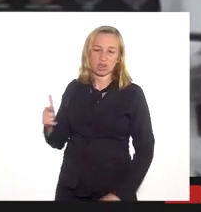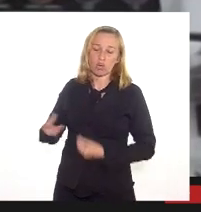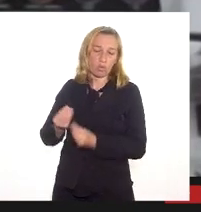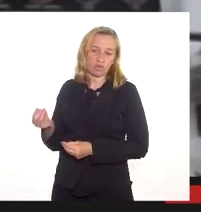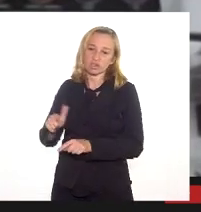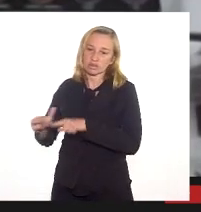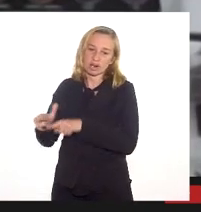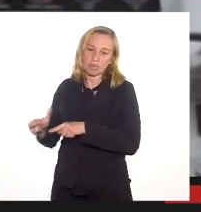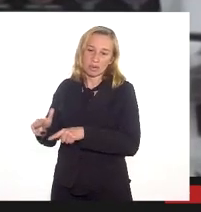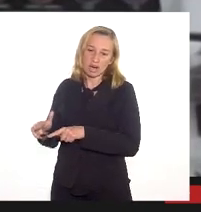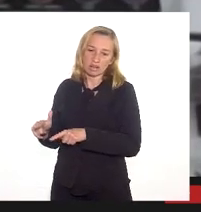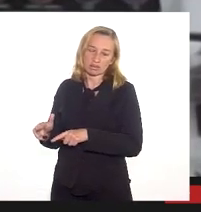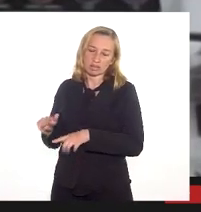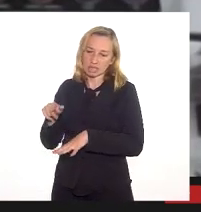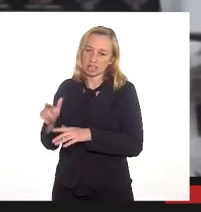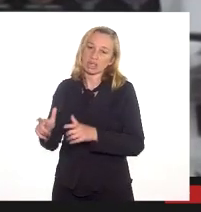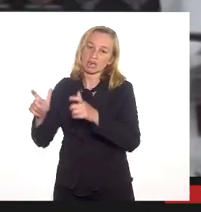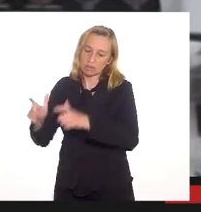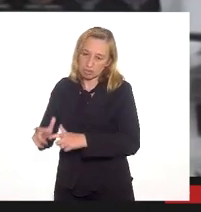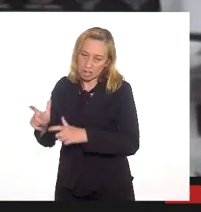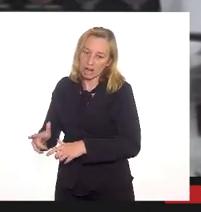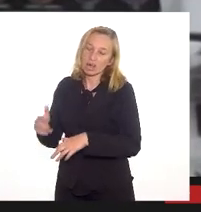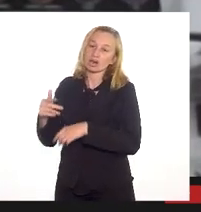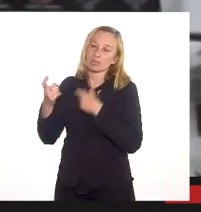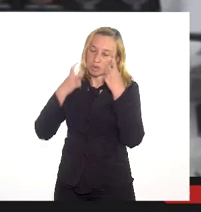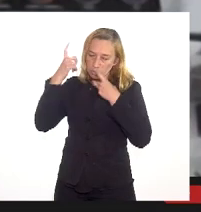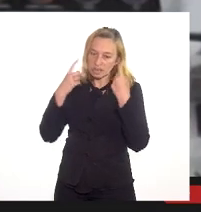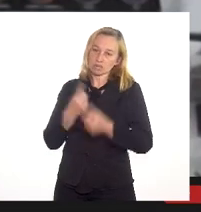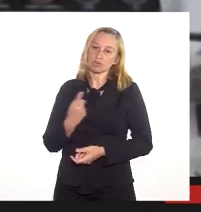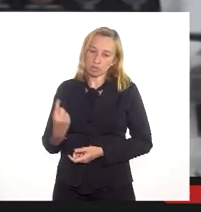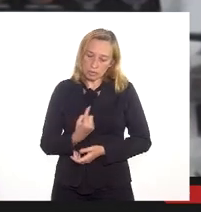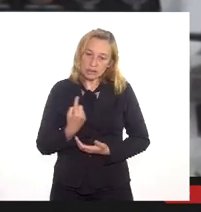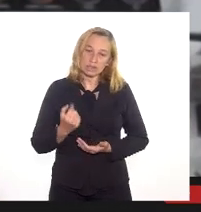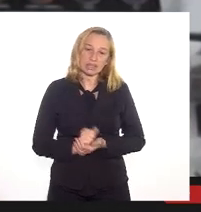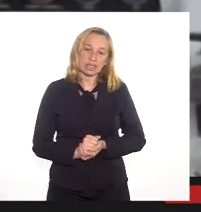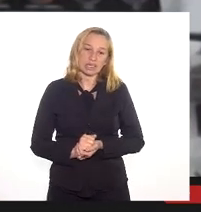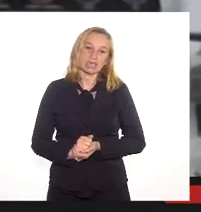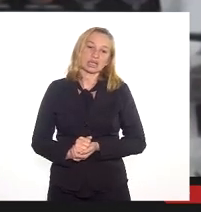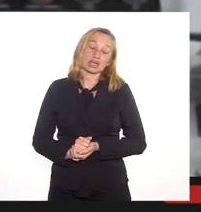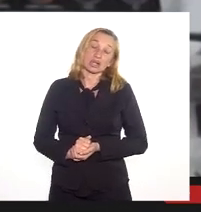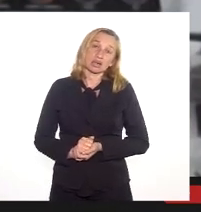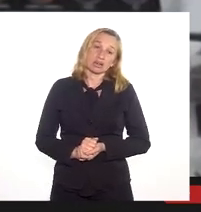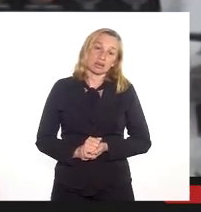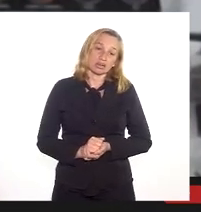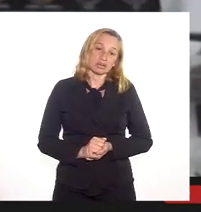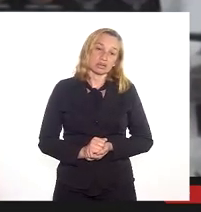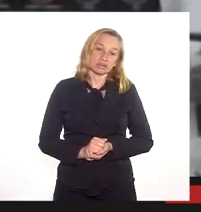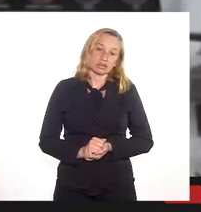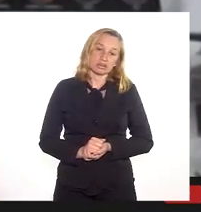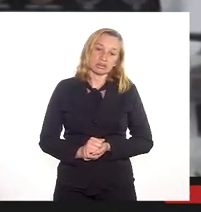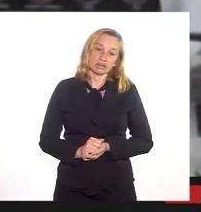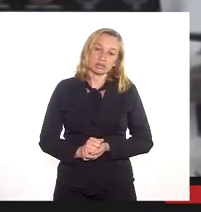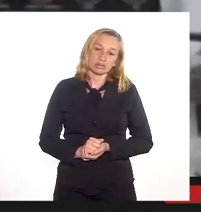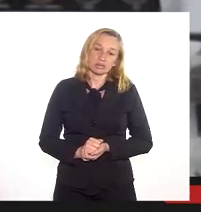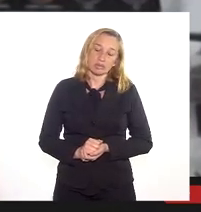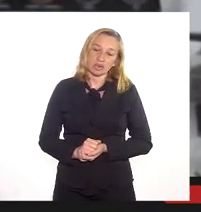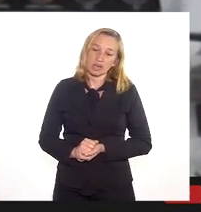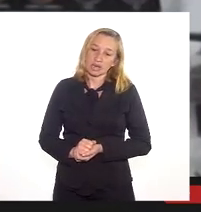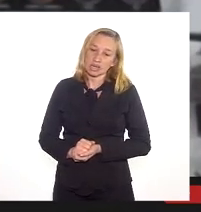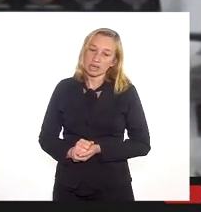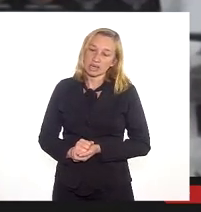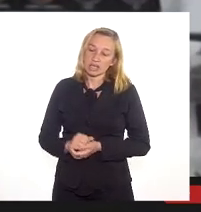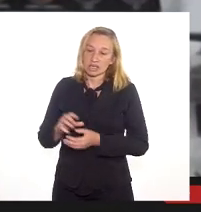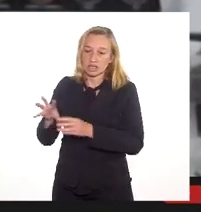ambiental, e essa é uma preocupação muito grande nossa, é a gente fazer a destinação daquela área